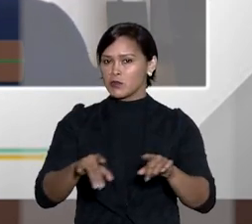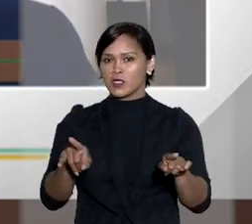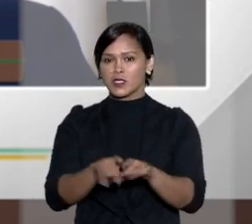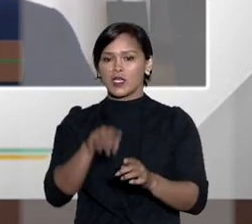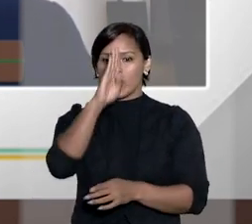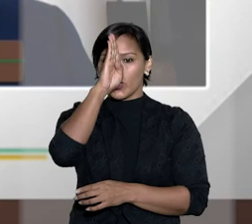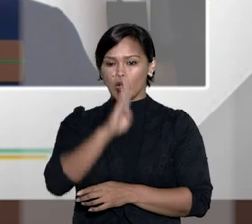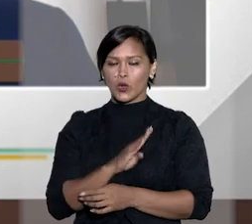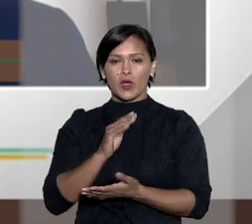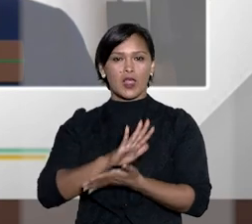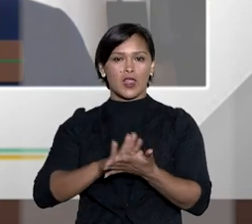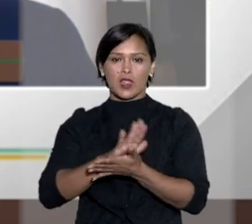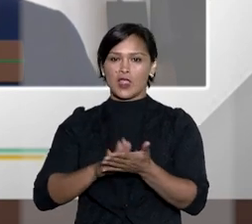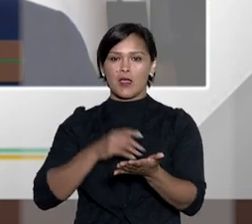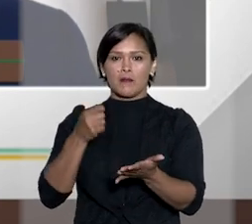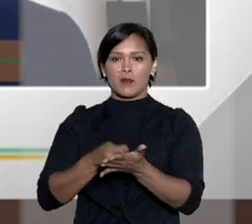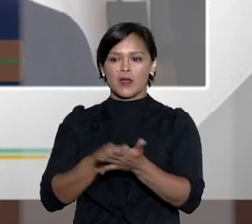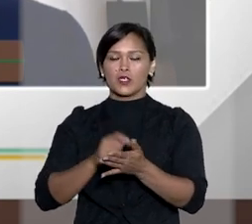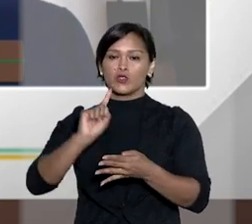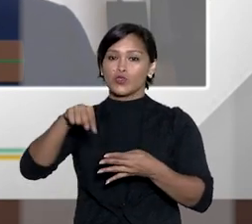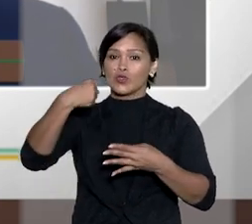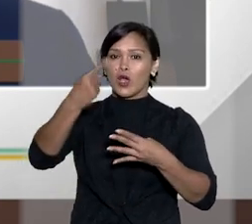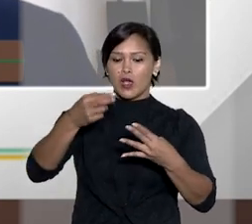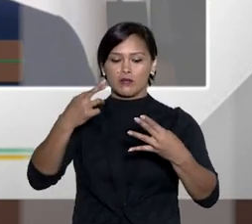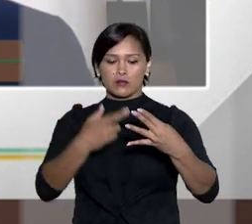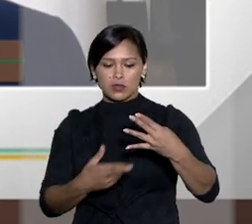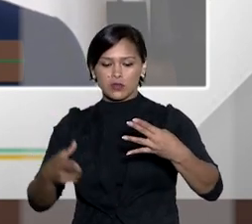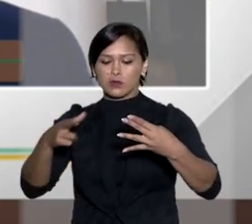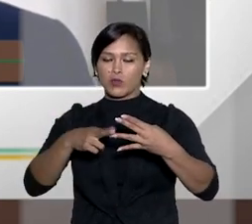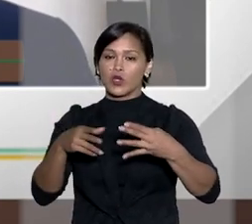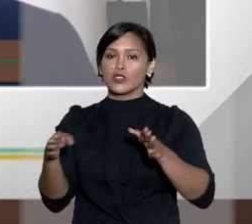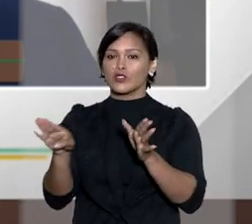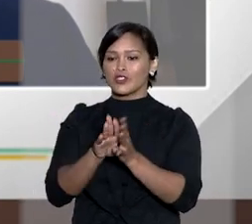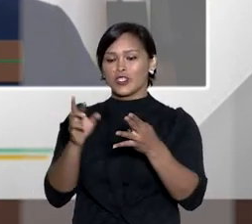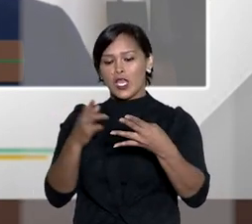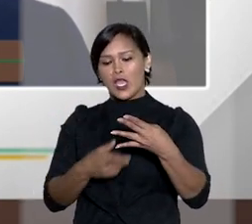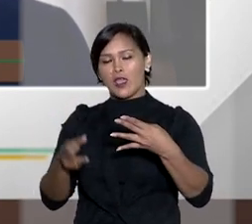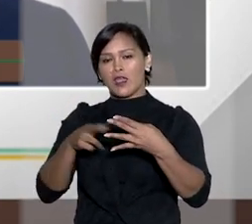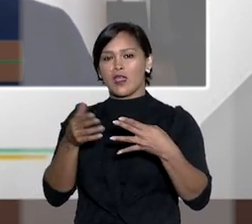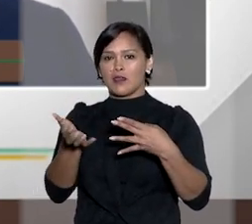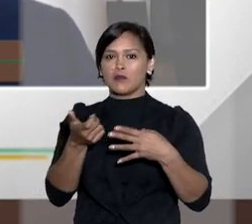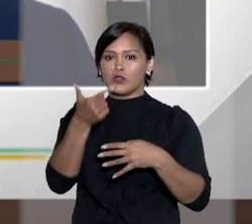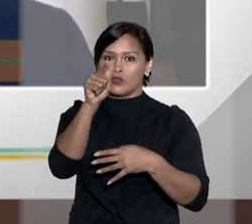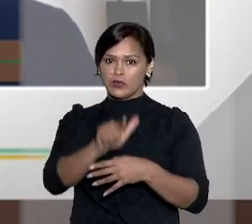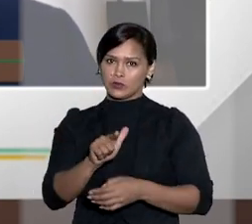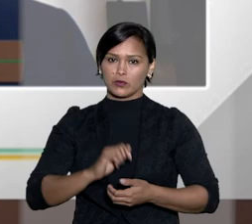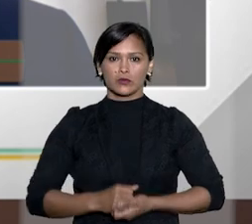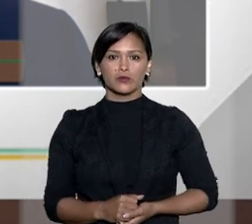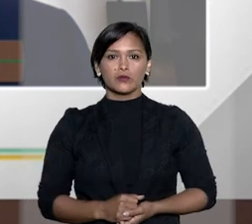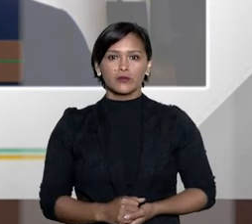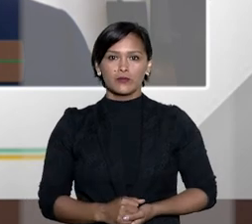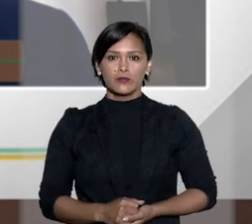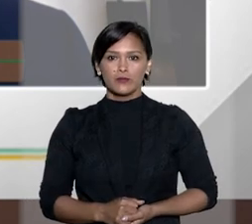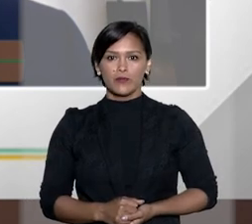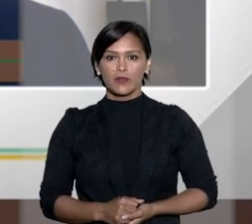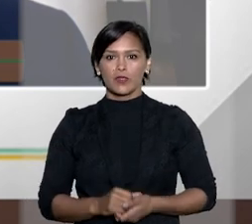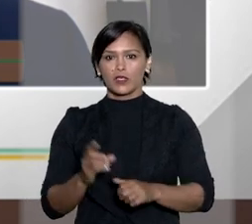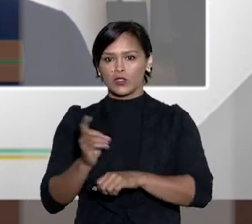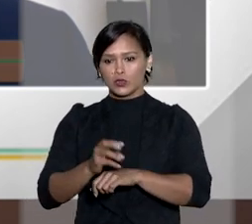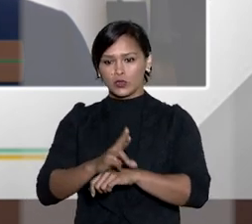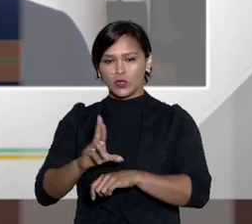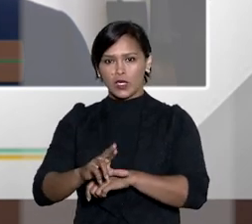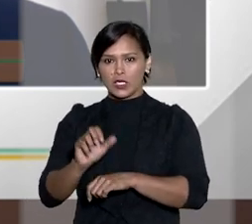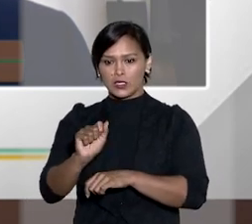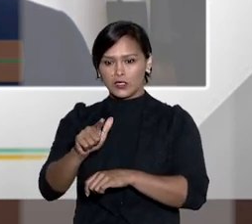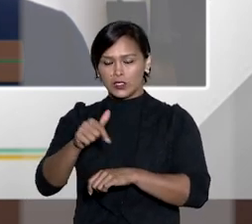para ingressar no sistema de juizados especiais cíveis não paga custas ele só vai pagar as custas se eventualmente ele recorrer da